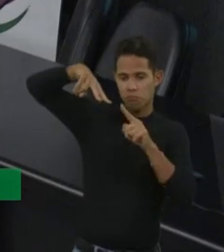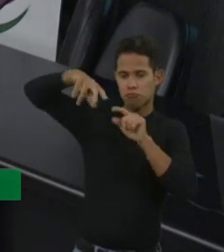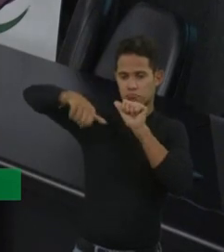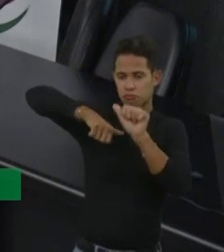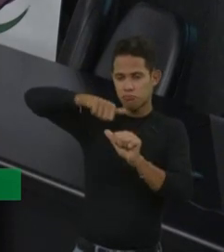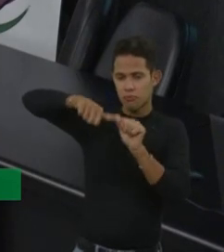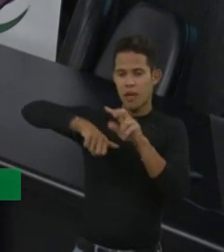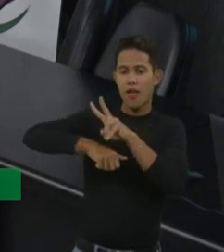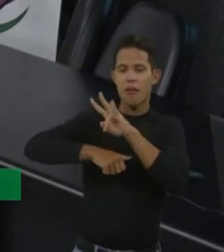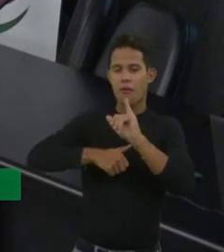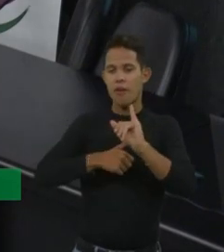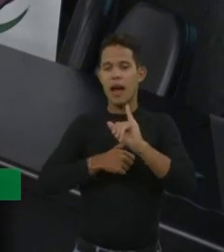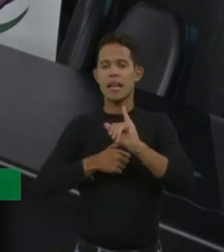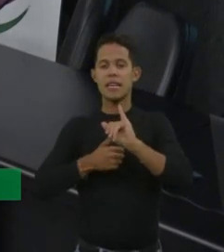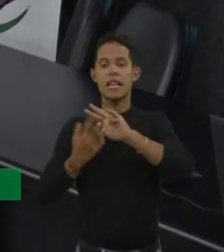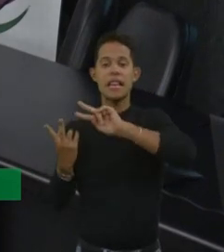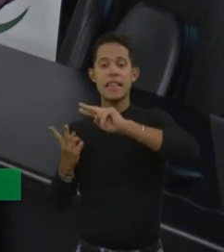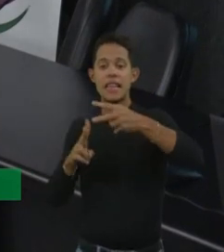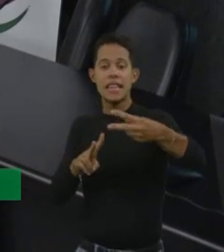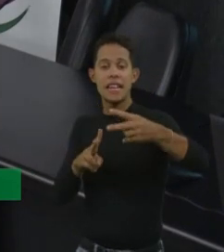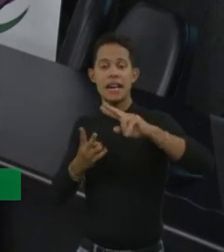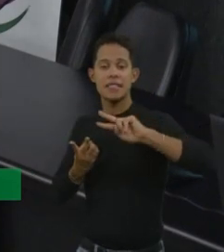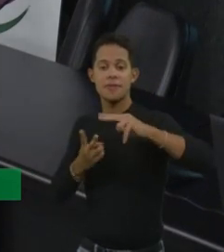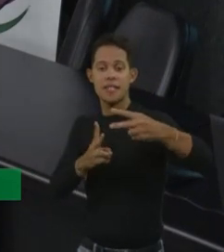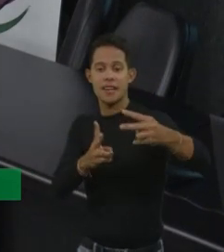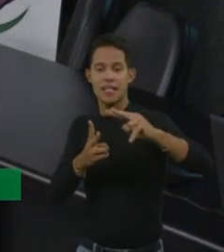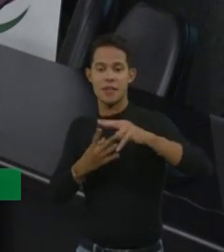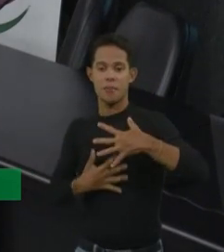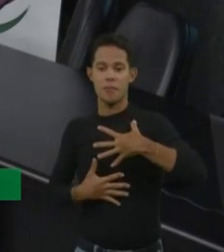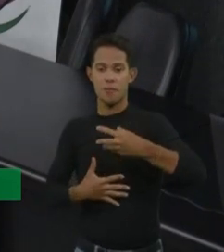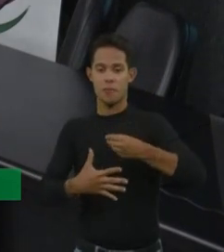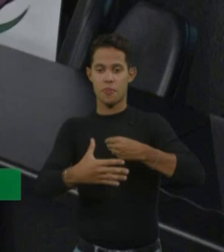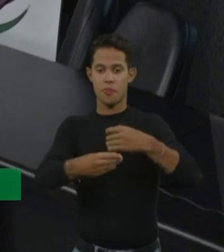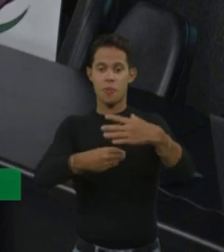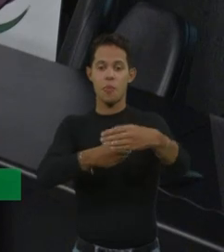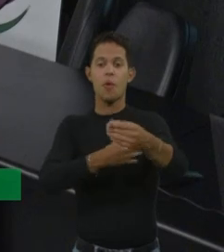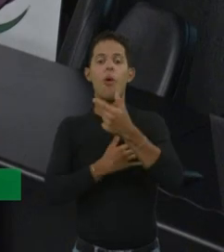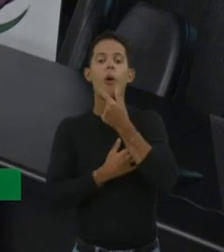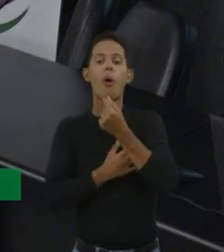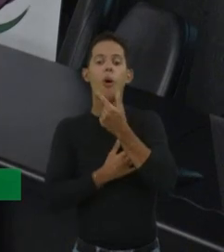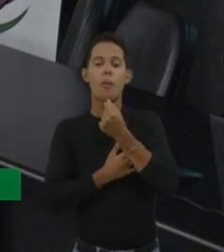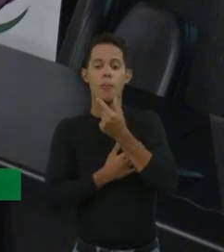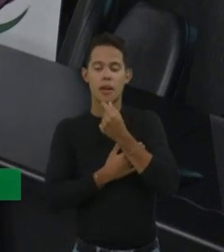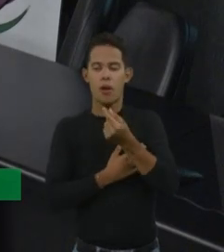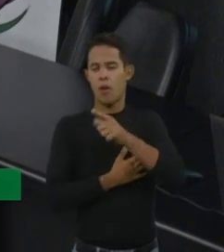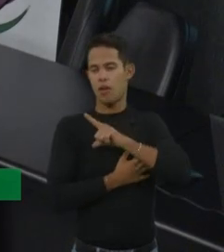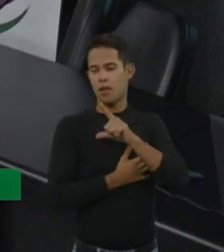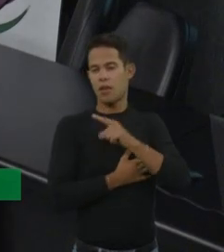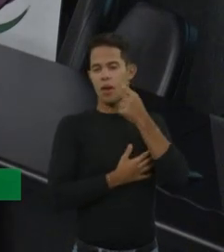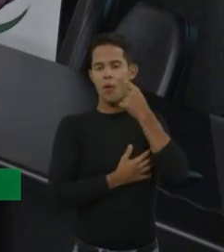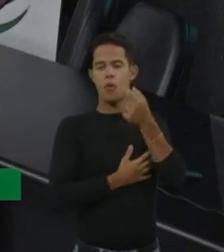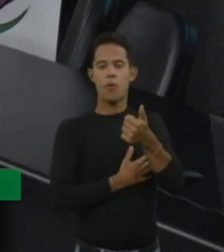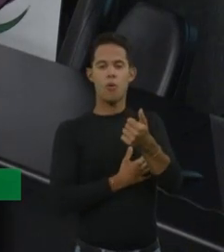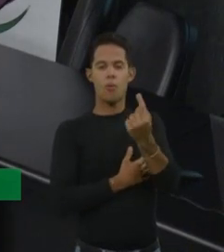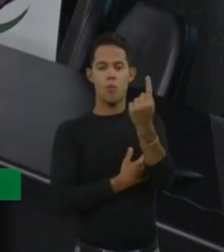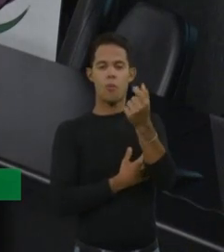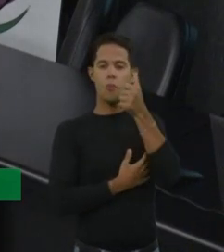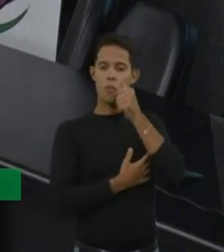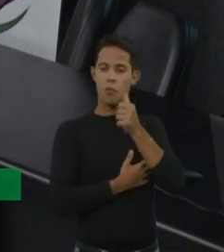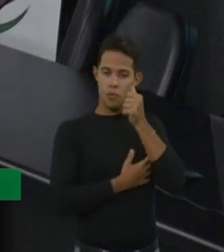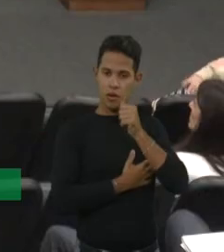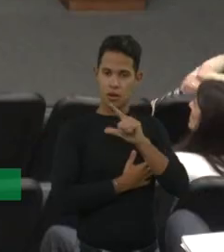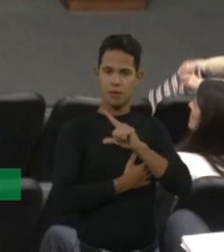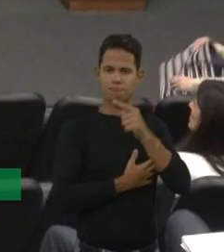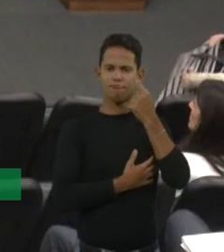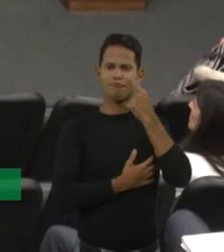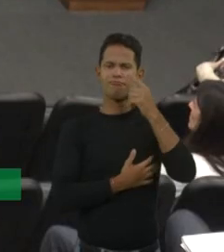passar para as gerações seguintes, para os filhos, para os meninos. Então, aqui tem um caso de uma mulher portadora. Pena que não ficou muito